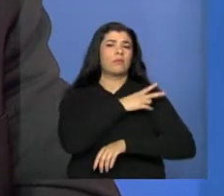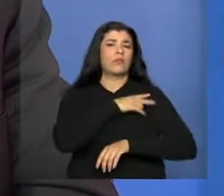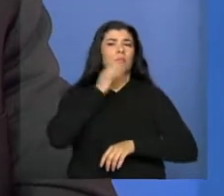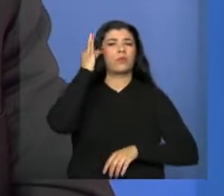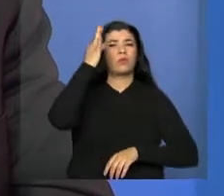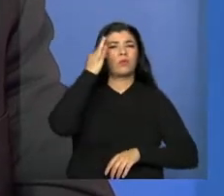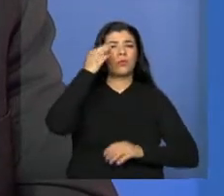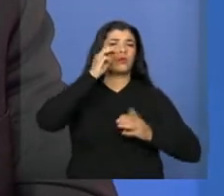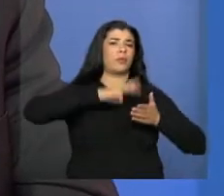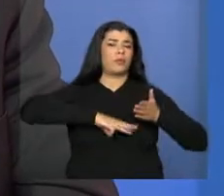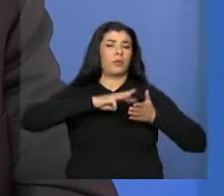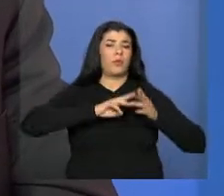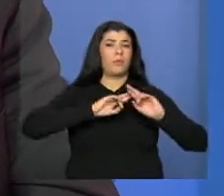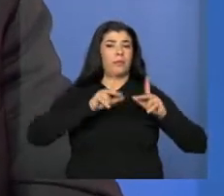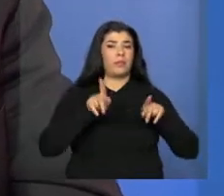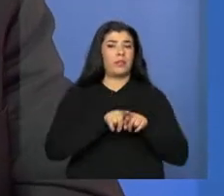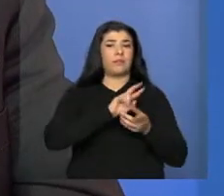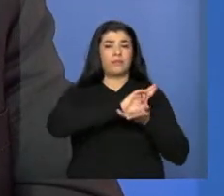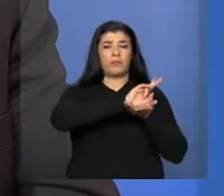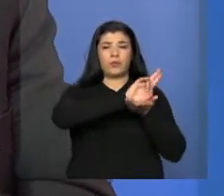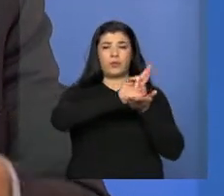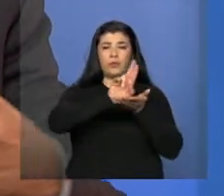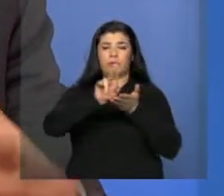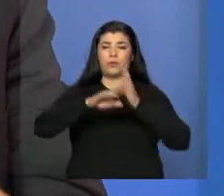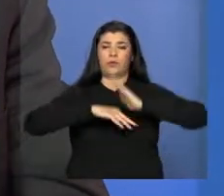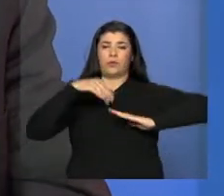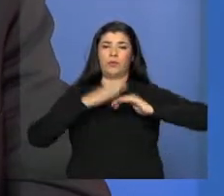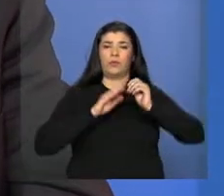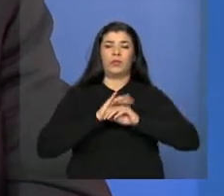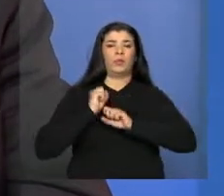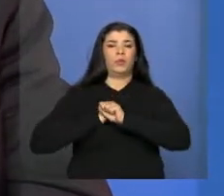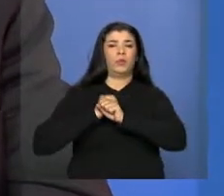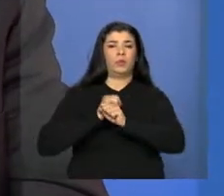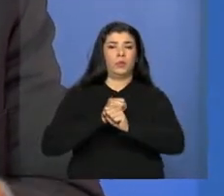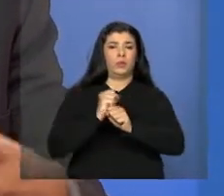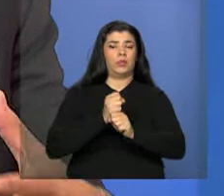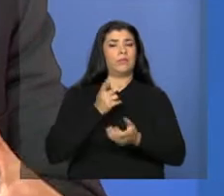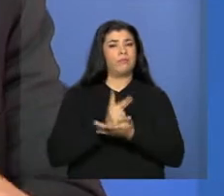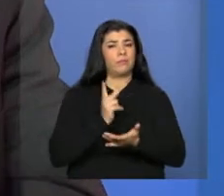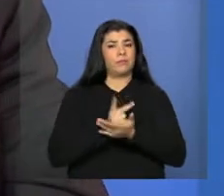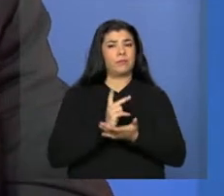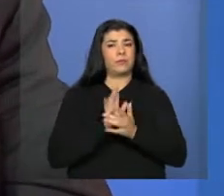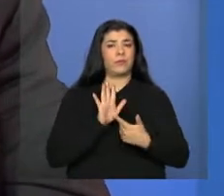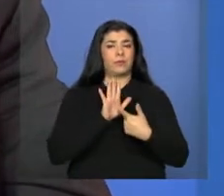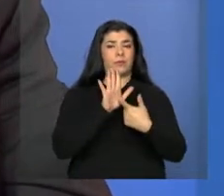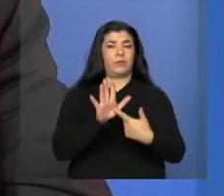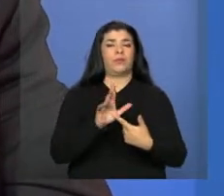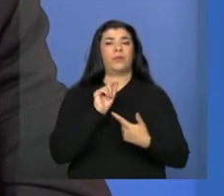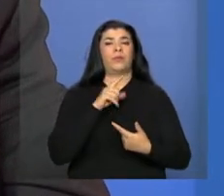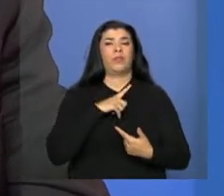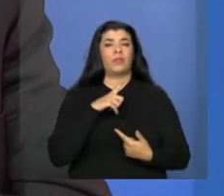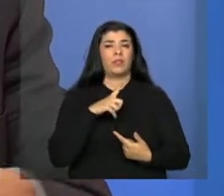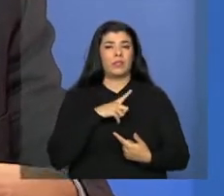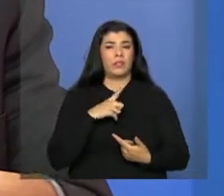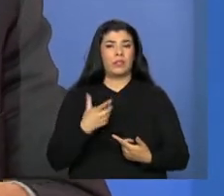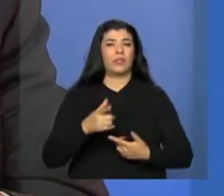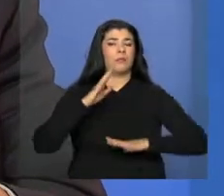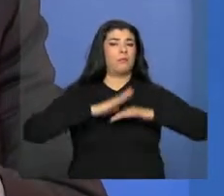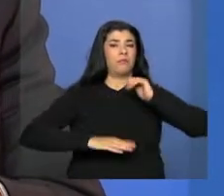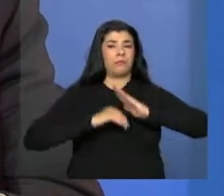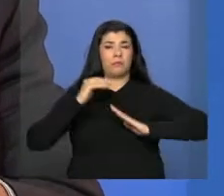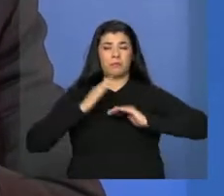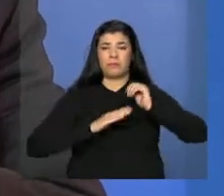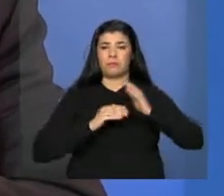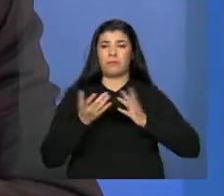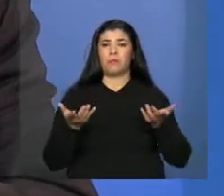metodológica, mas uma área que, ao longo dos anos, se configurou, né, como uma prática